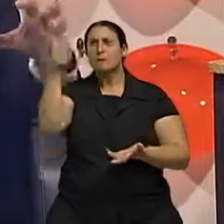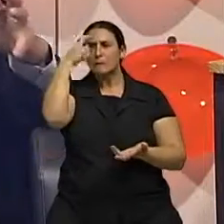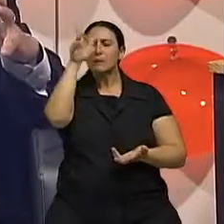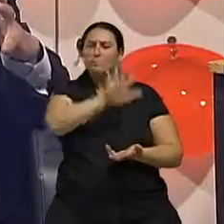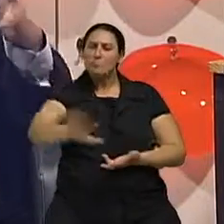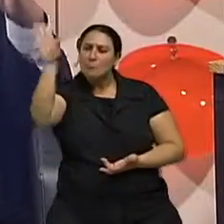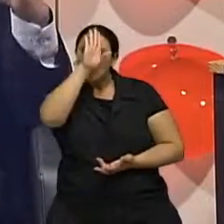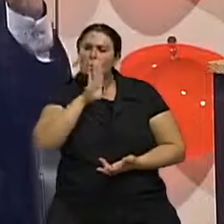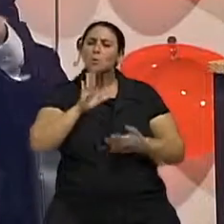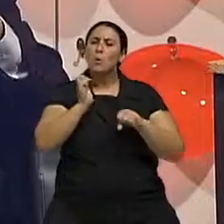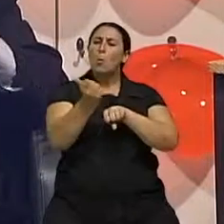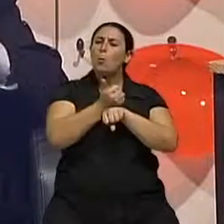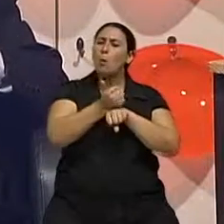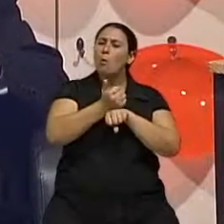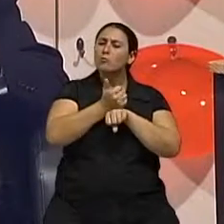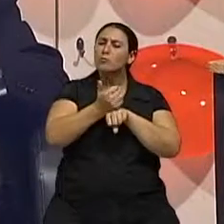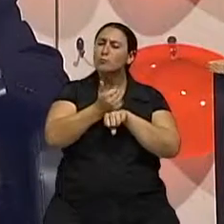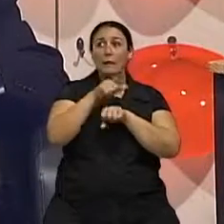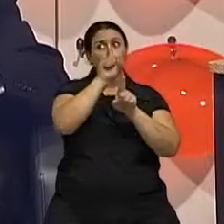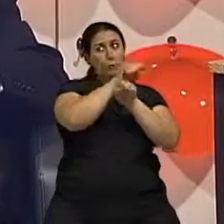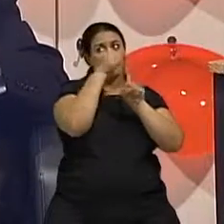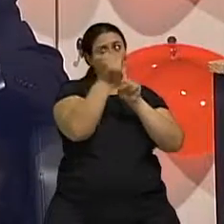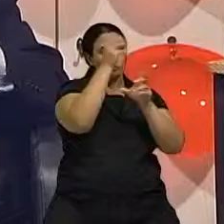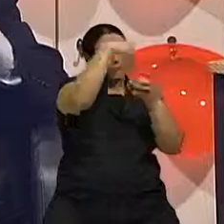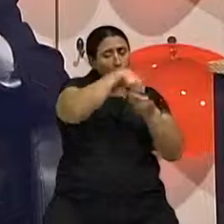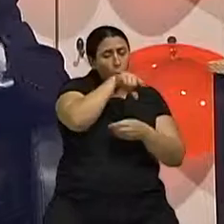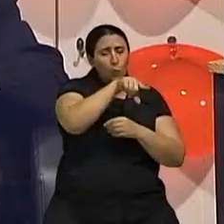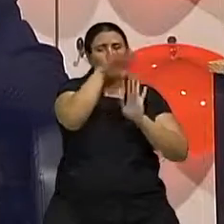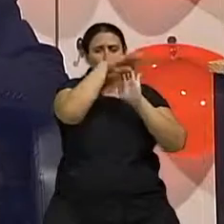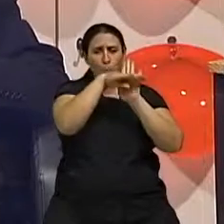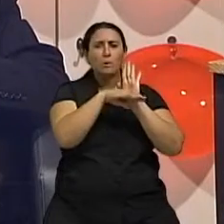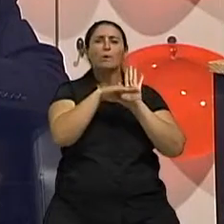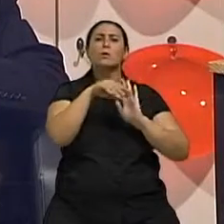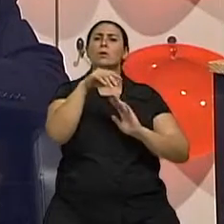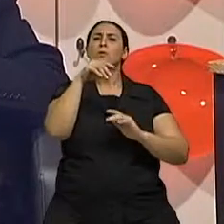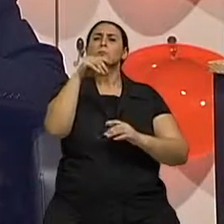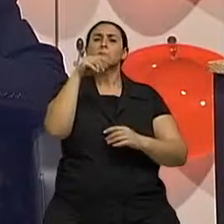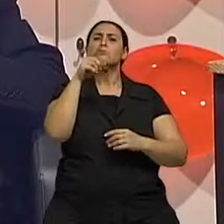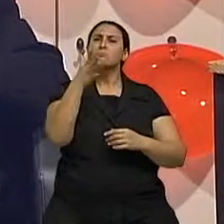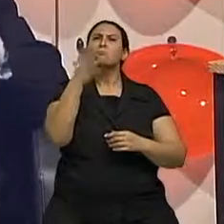na sociedade de cirurgia de plástica, em torno de 5.200 cirurgiões.